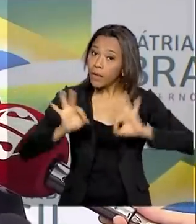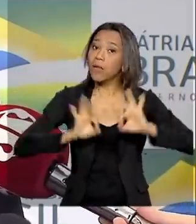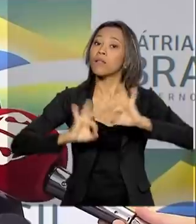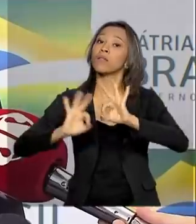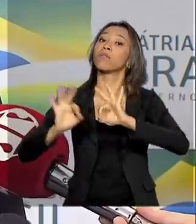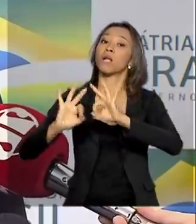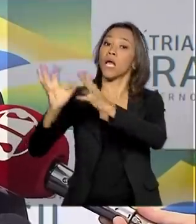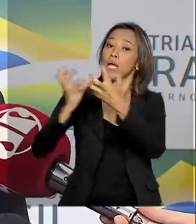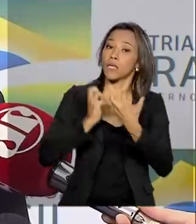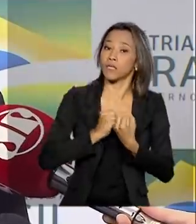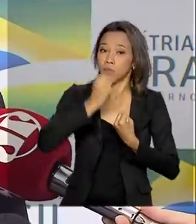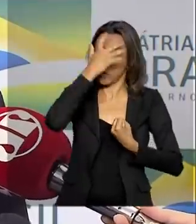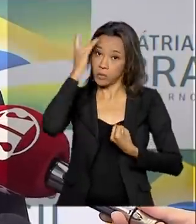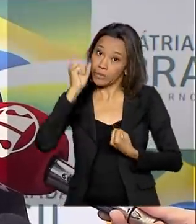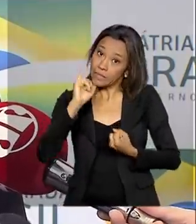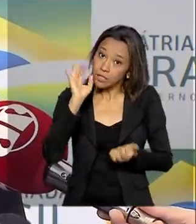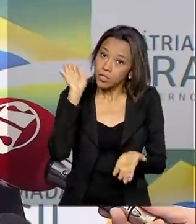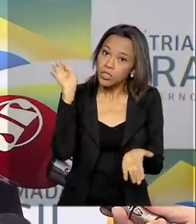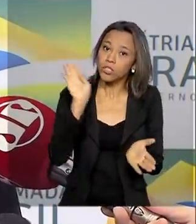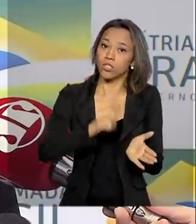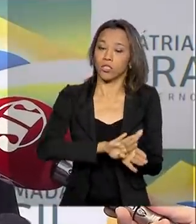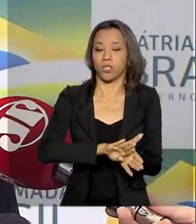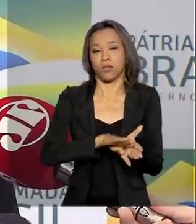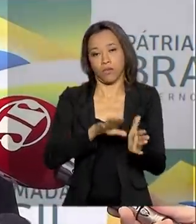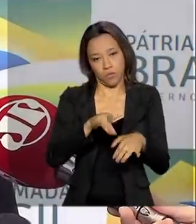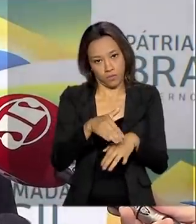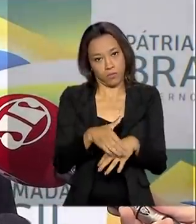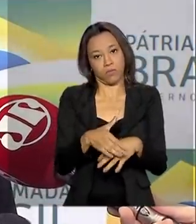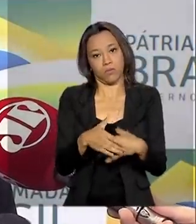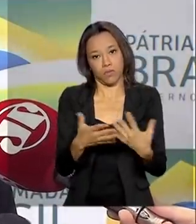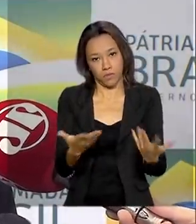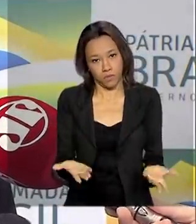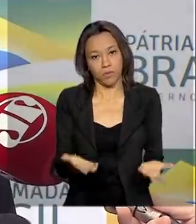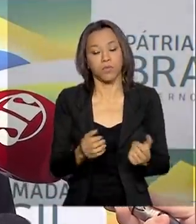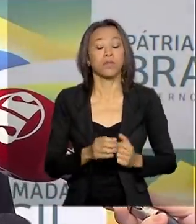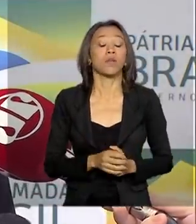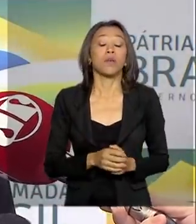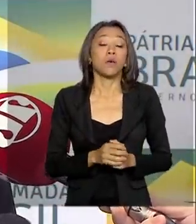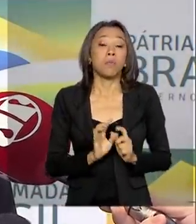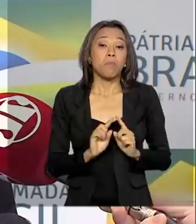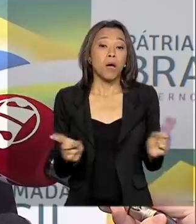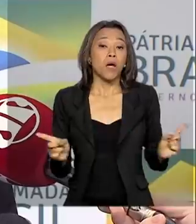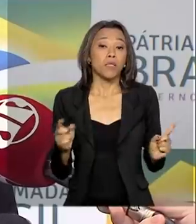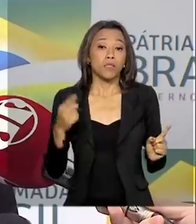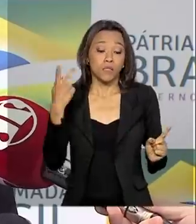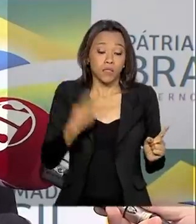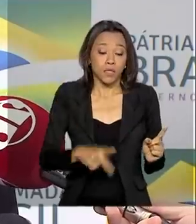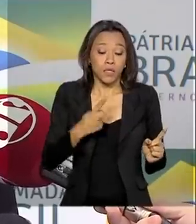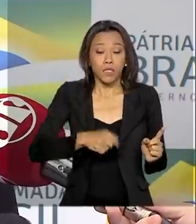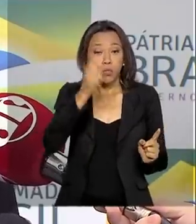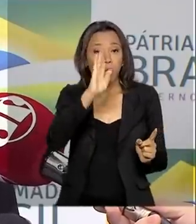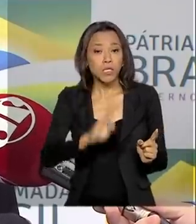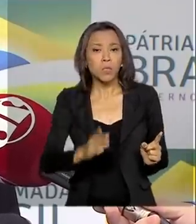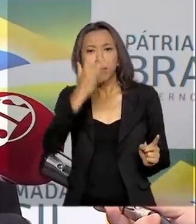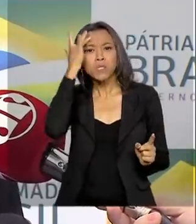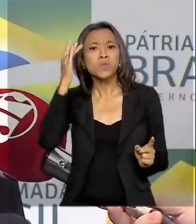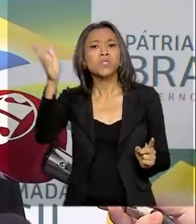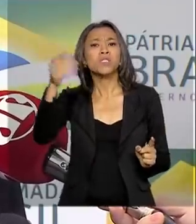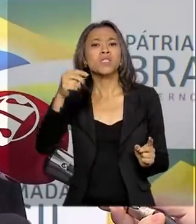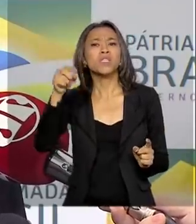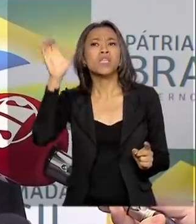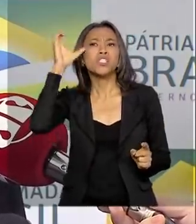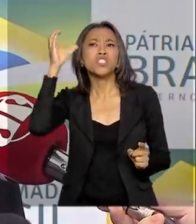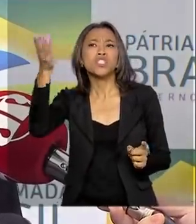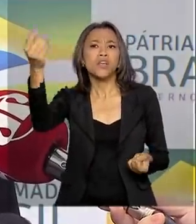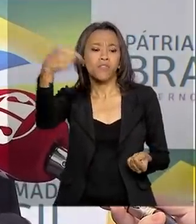aparecerem infectadas pelo vírus. Mas, no nosso caso aqui, nós não temos viajantes chegando da China, também nós não temos aeronave que